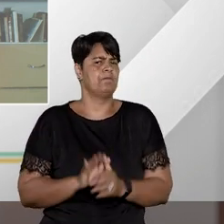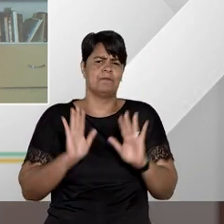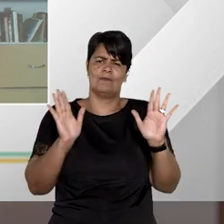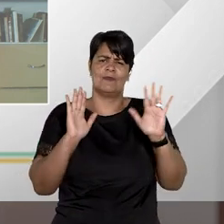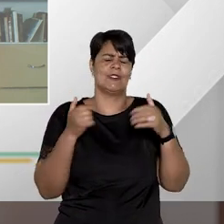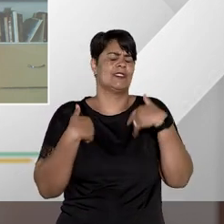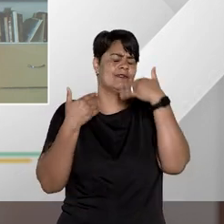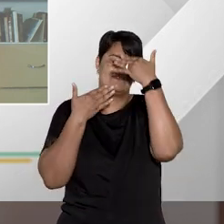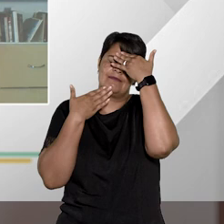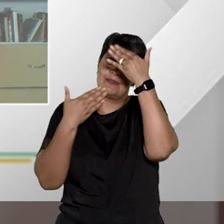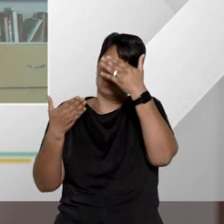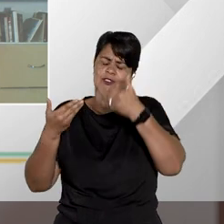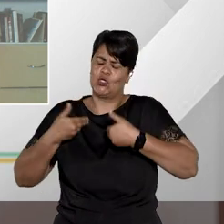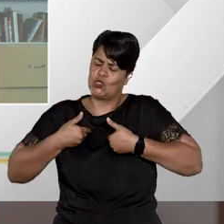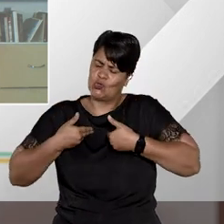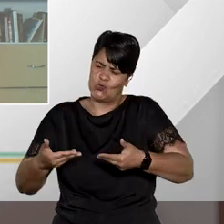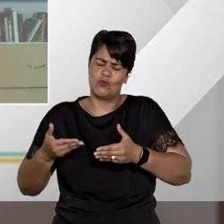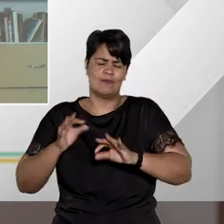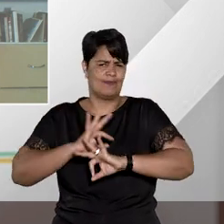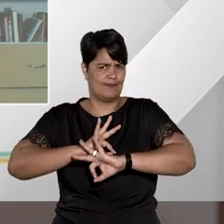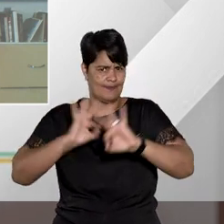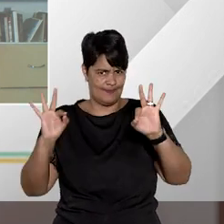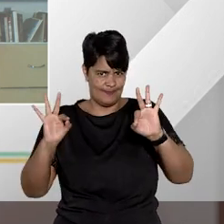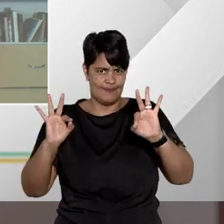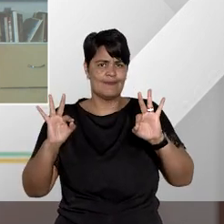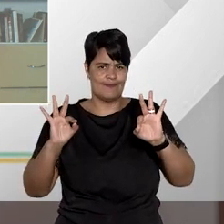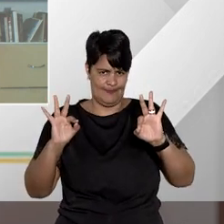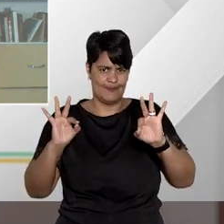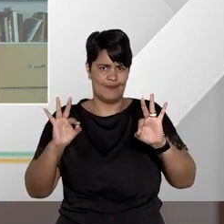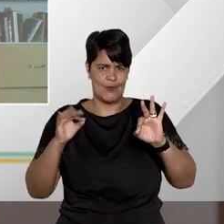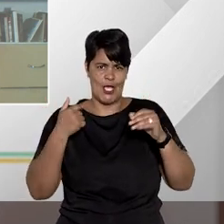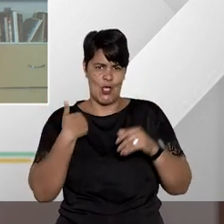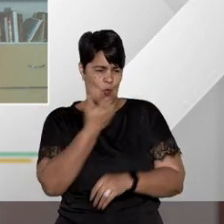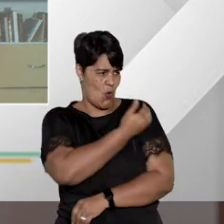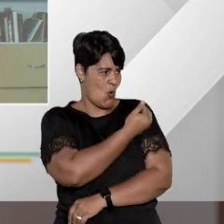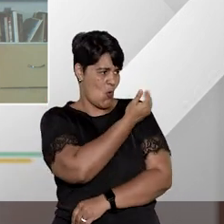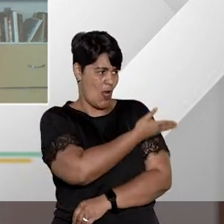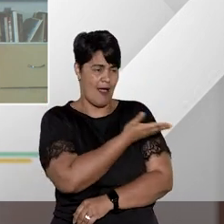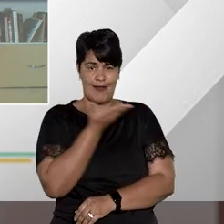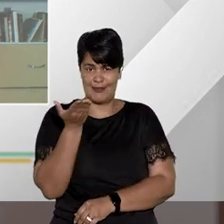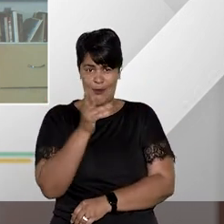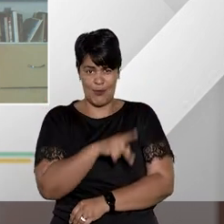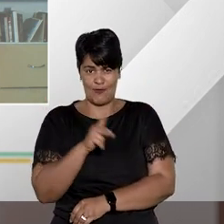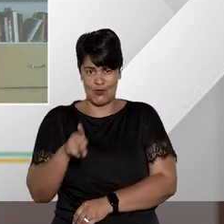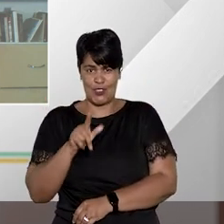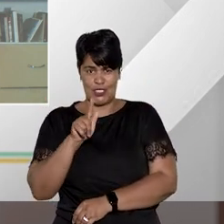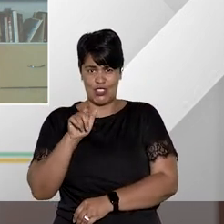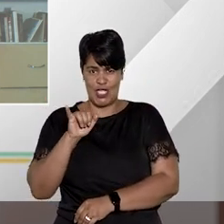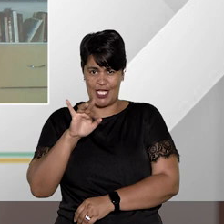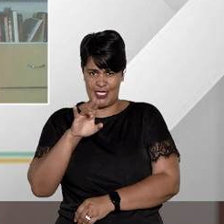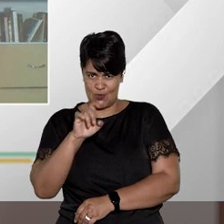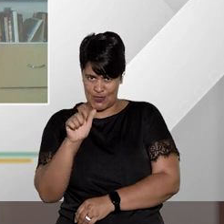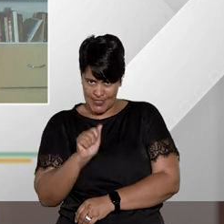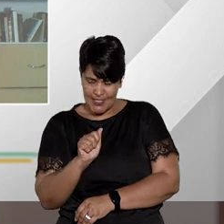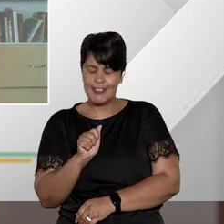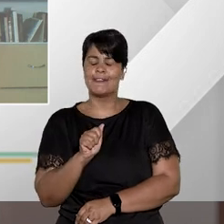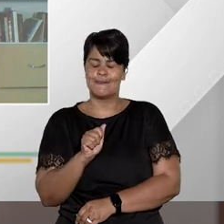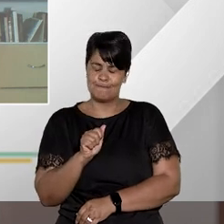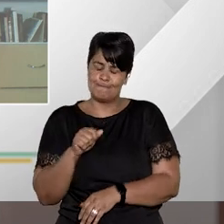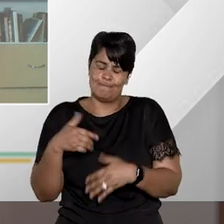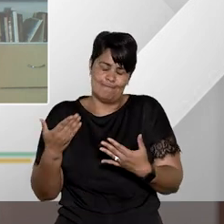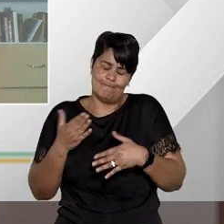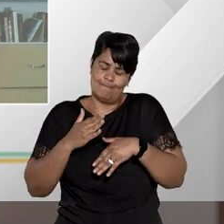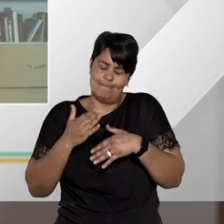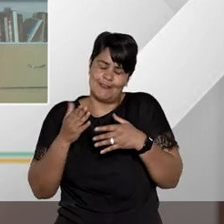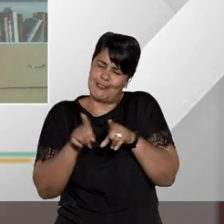agradeço a honra pelo convite primeiro por estar ao lado de uma pessoa tão querida como professora Geilza e conduzir